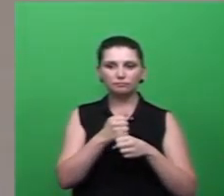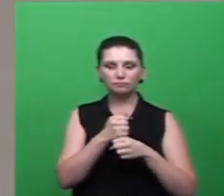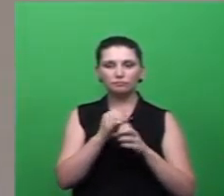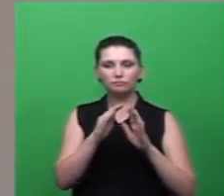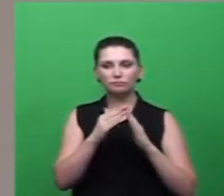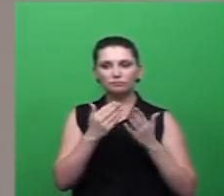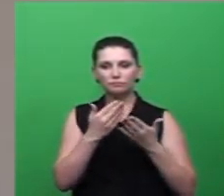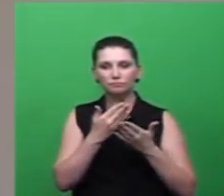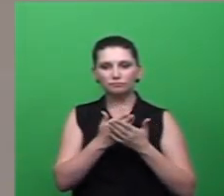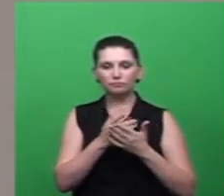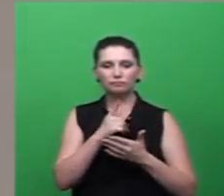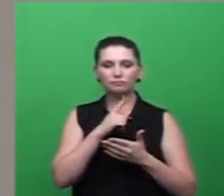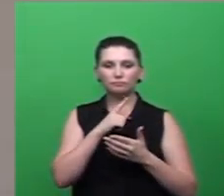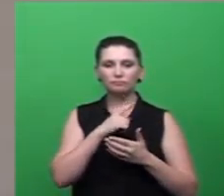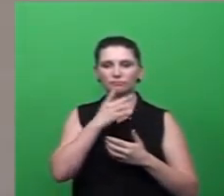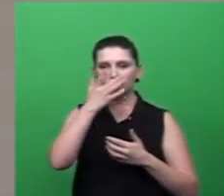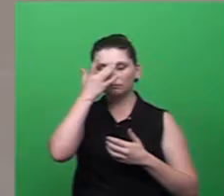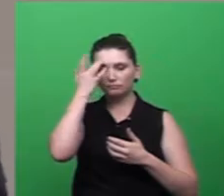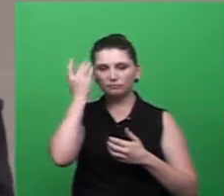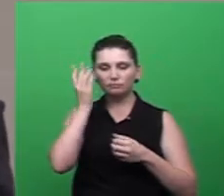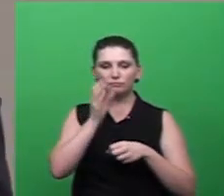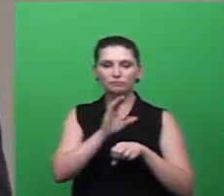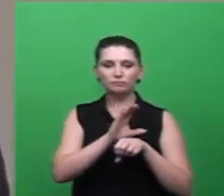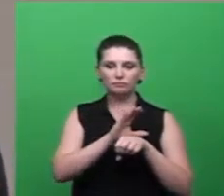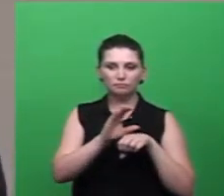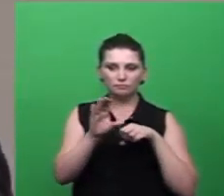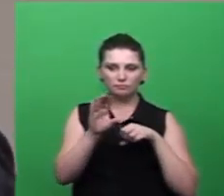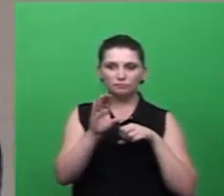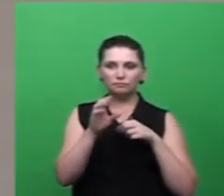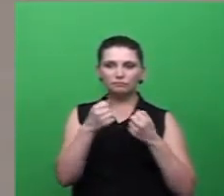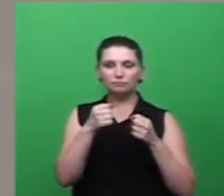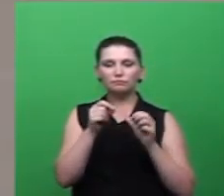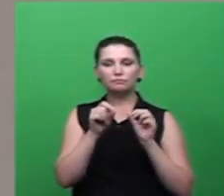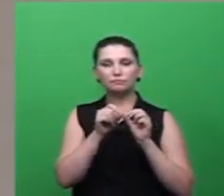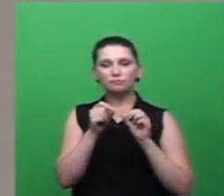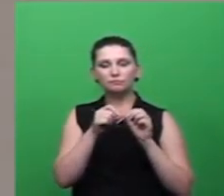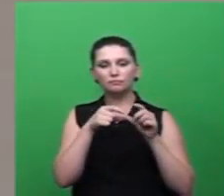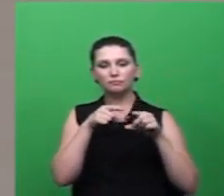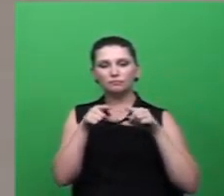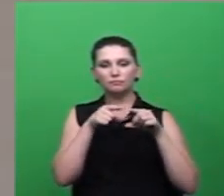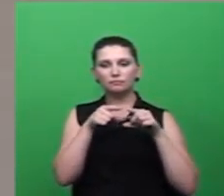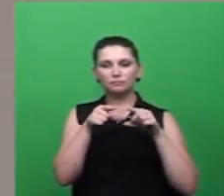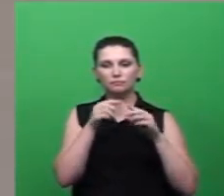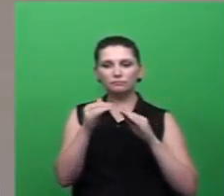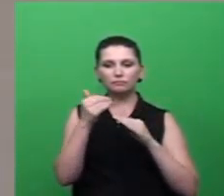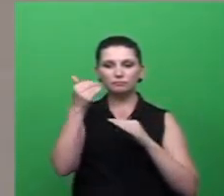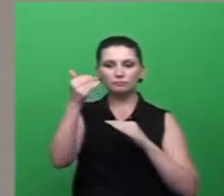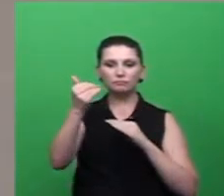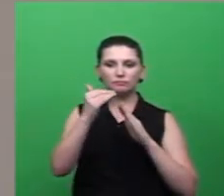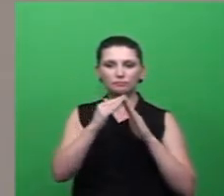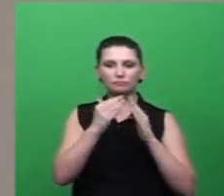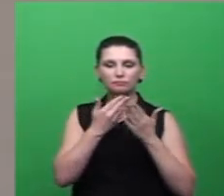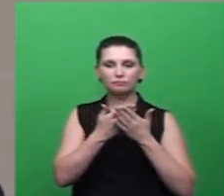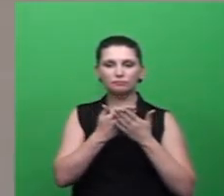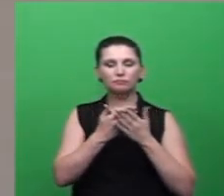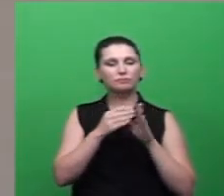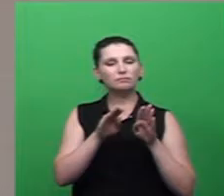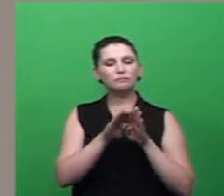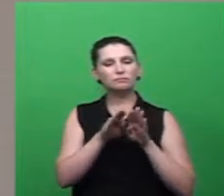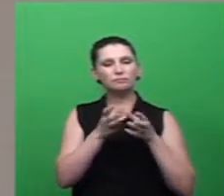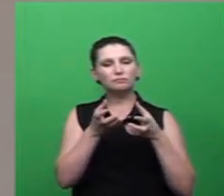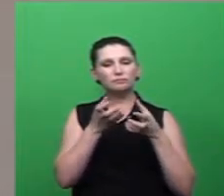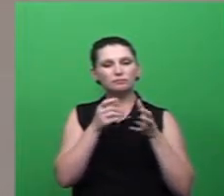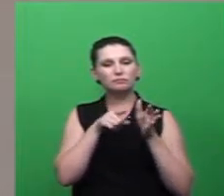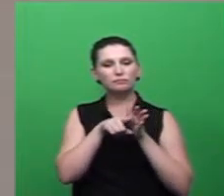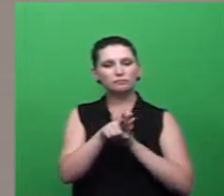pessoas que foram capacitadas ali vão fazer esse trabalho também fora eu vou fazer uma pergunta para o secretário ele disse que os médicos estão